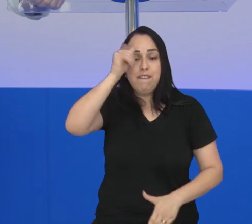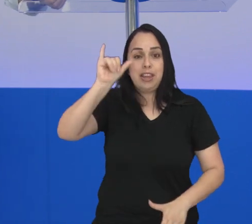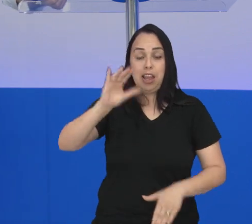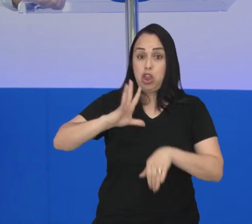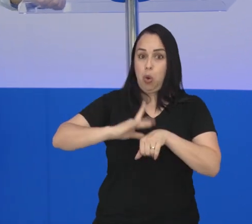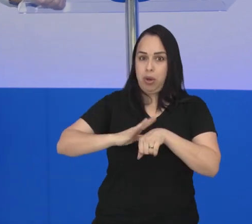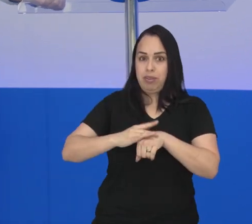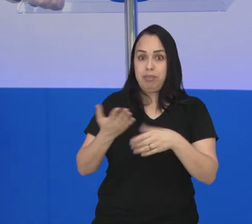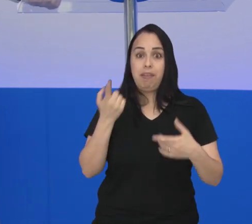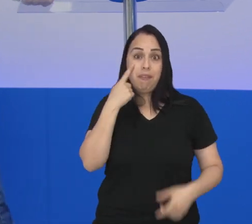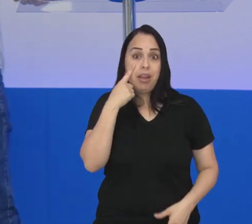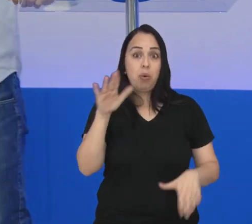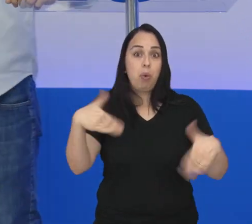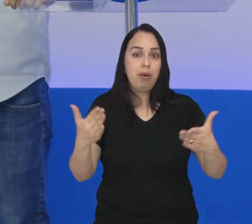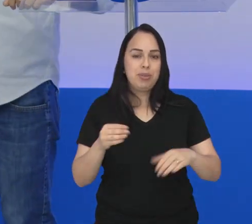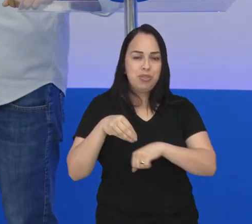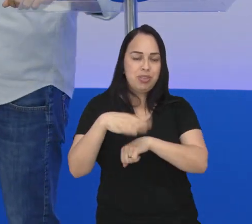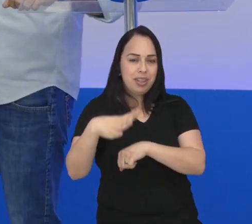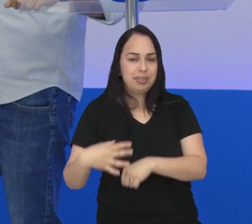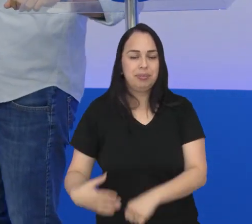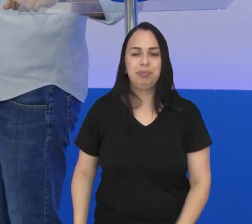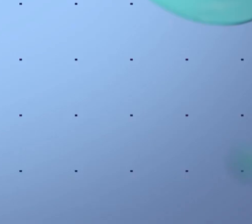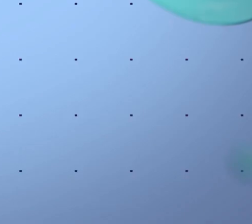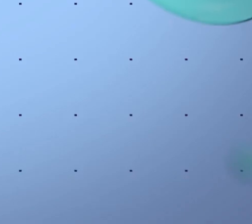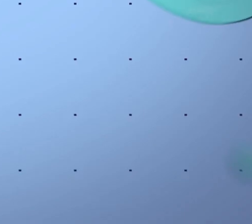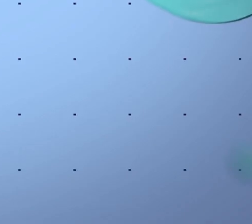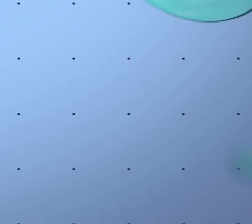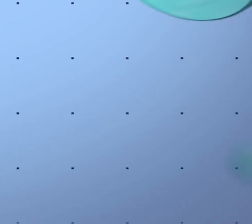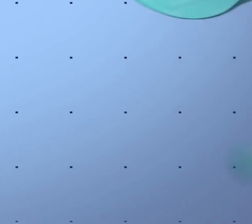na prevenção de doenças. Vamos ver a dica de hoje?